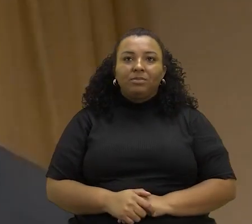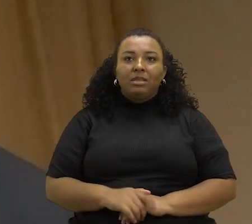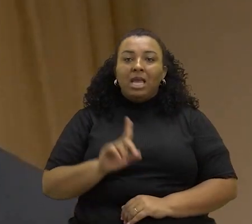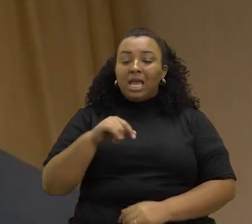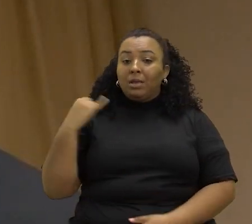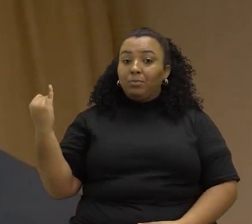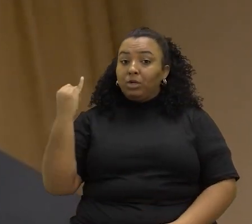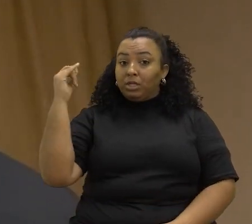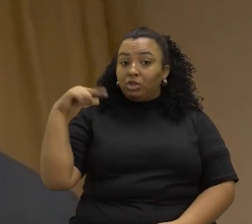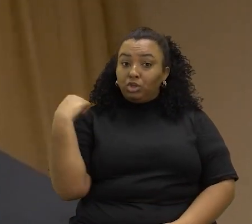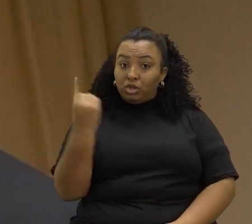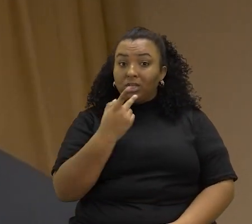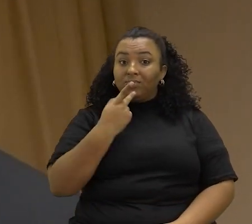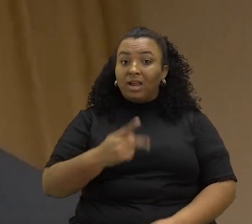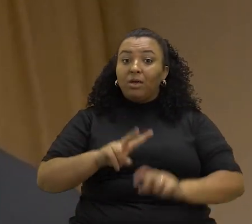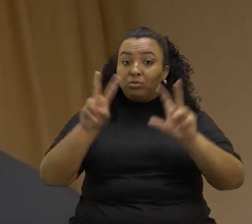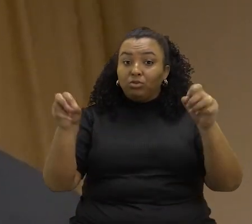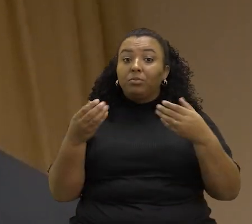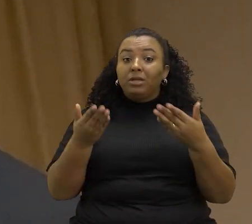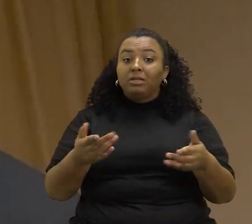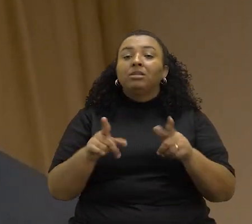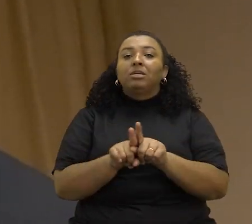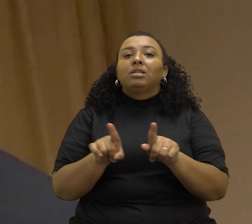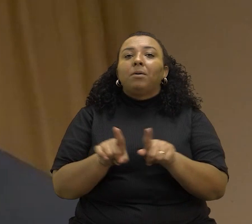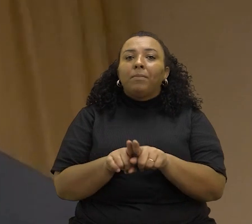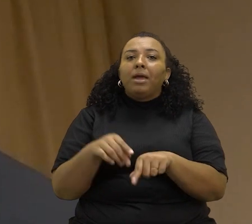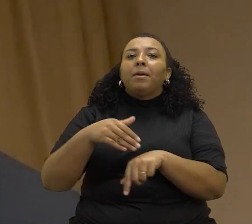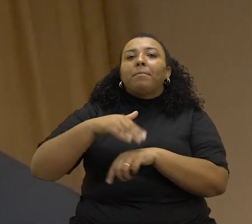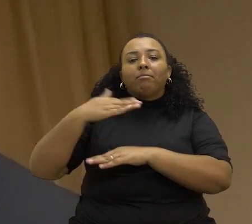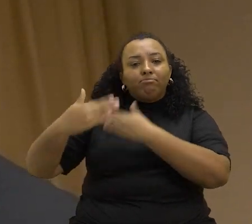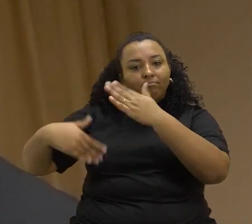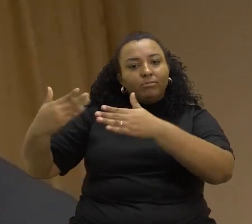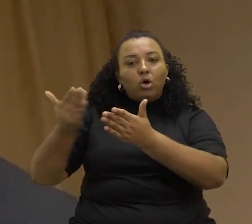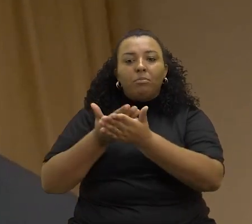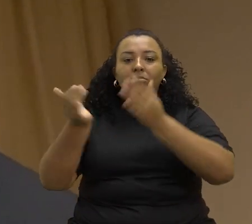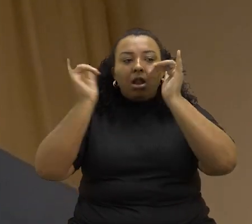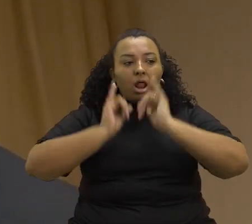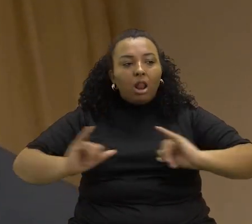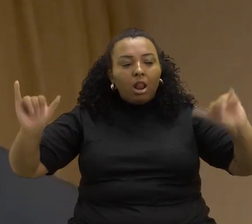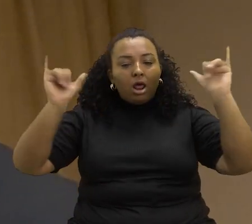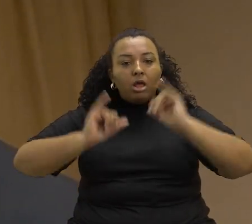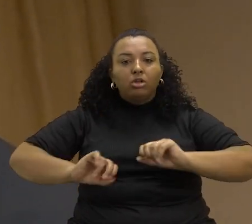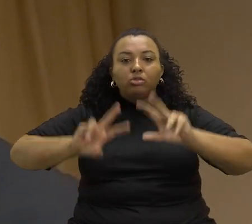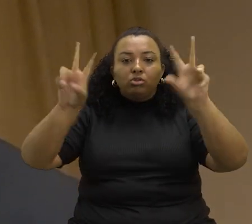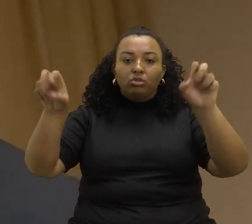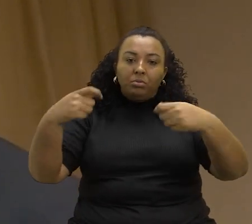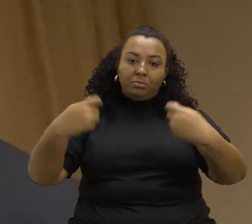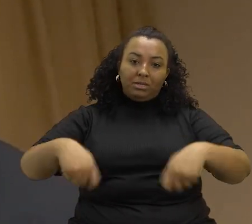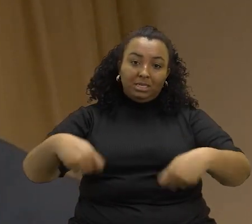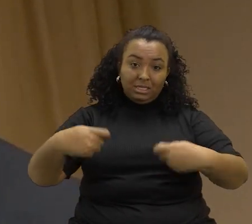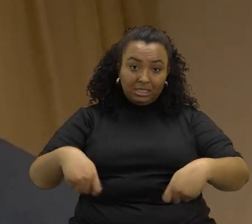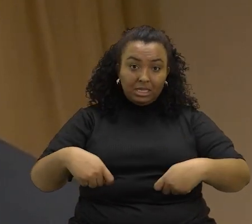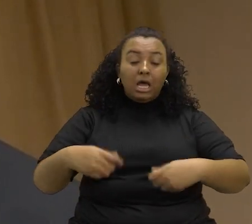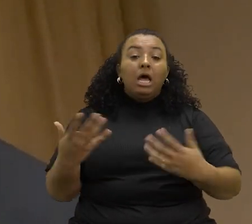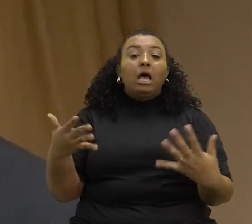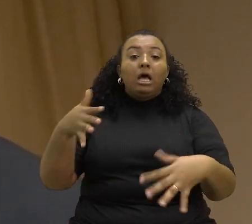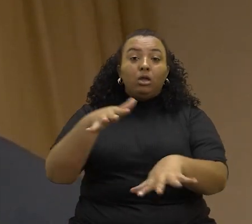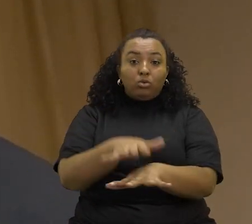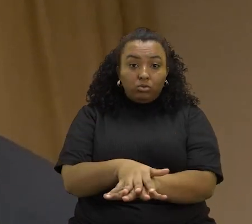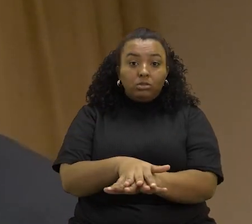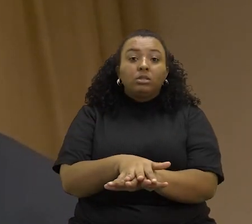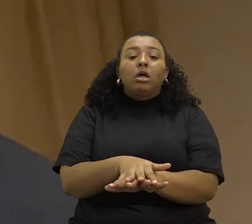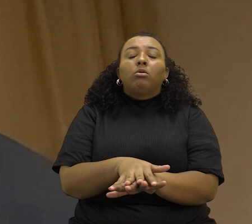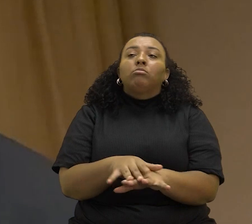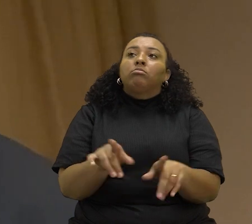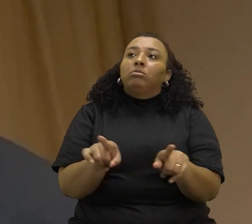É muito importante a gente tratar do tema e cada vez mais divulgar a necessidade da